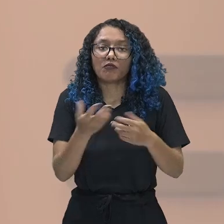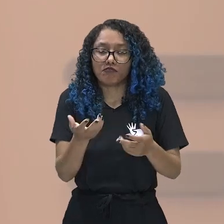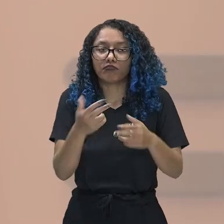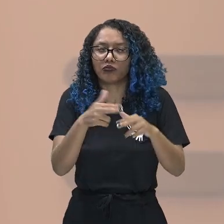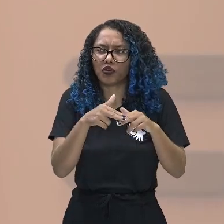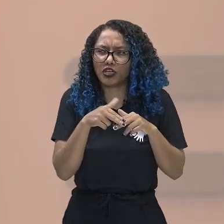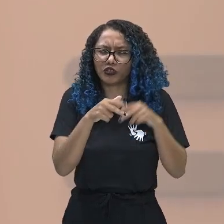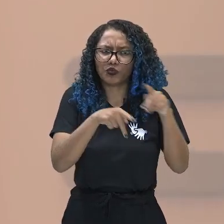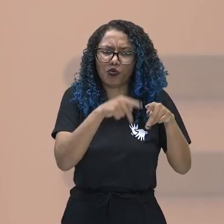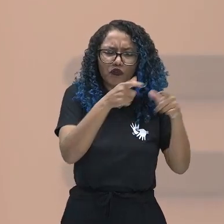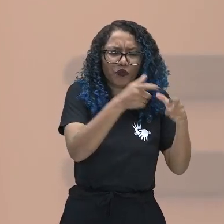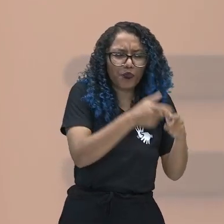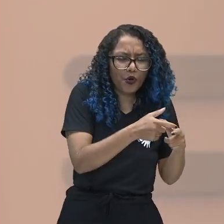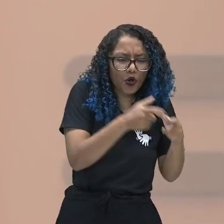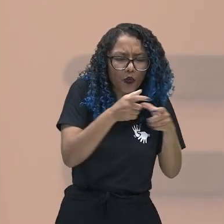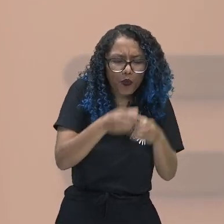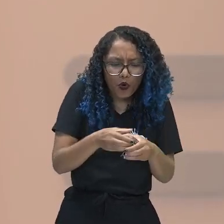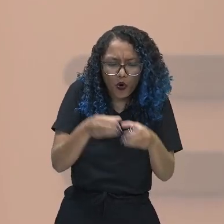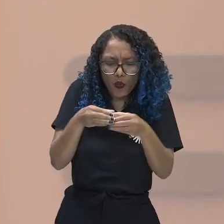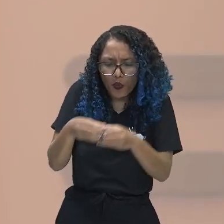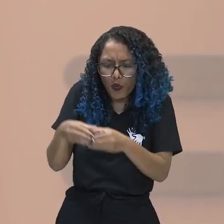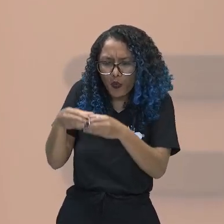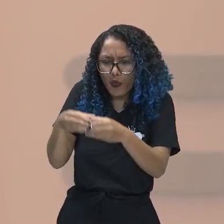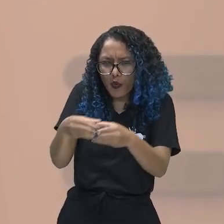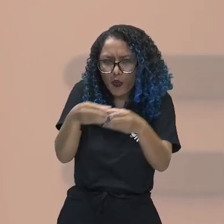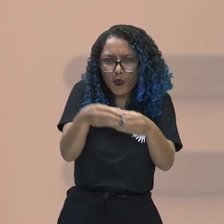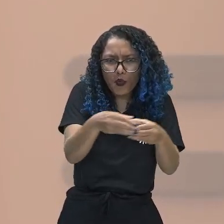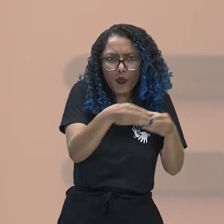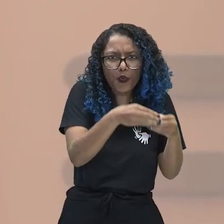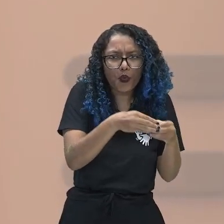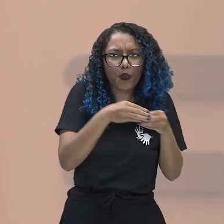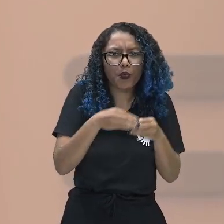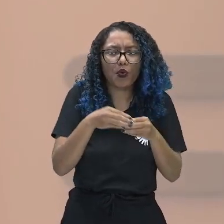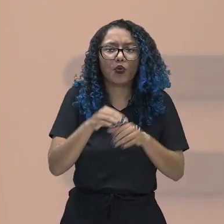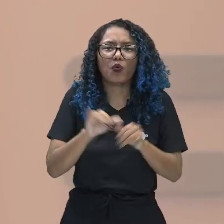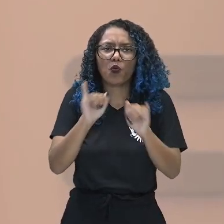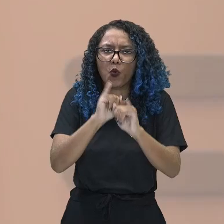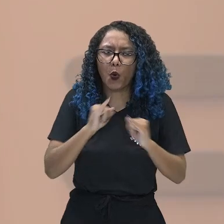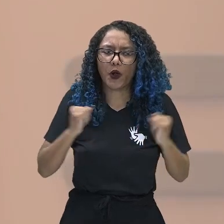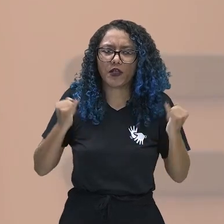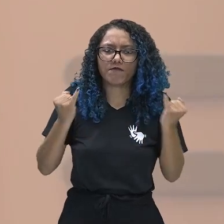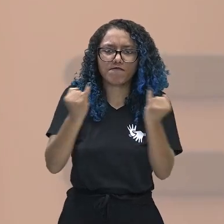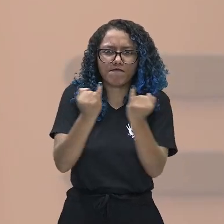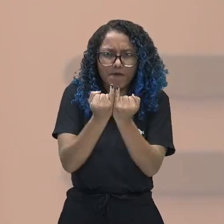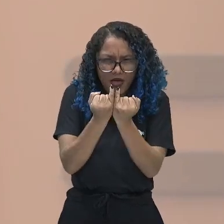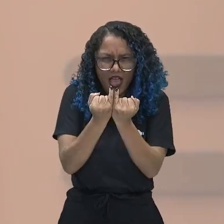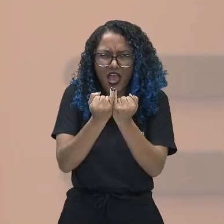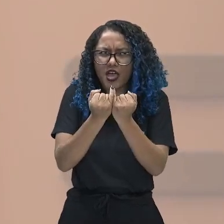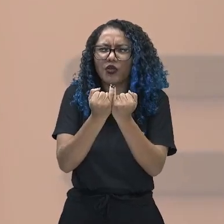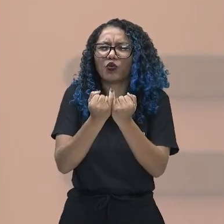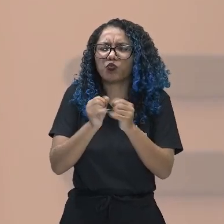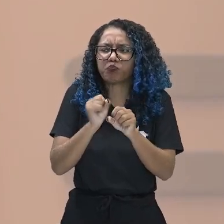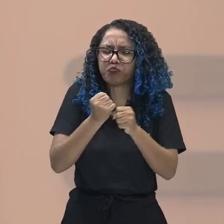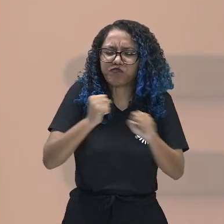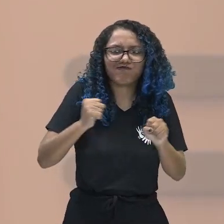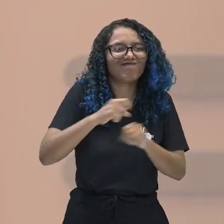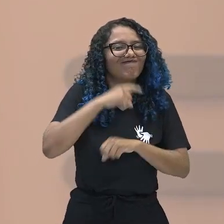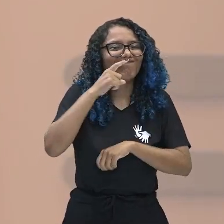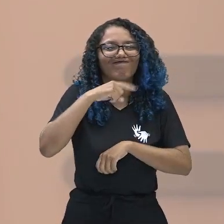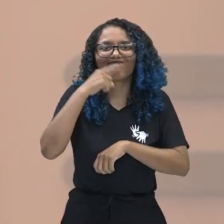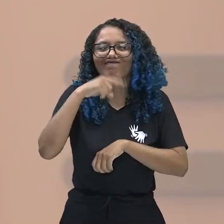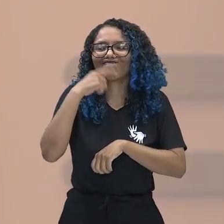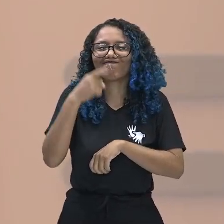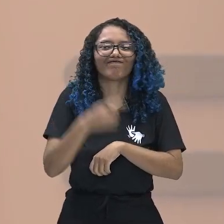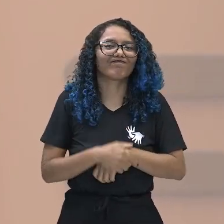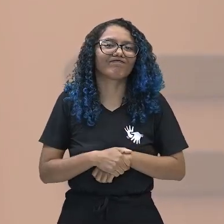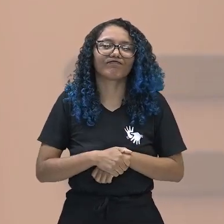pequenos povoados, nós não tivemos um império longínquo, tá bom? Então presta atenção,